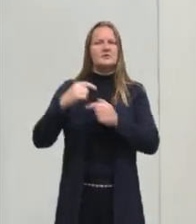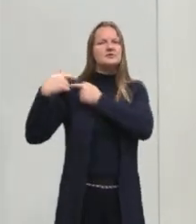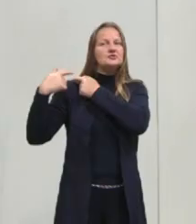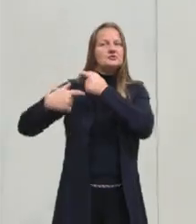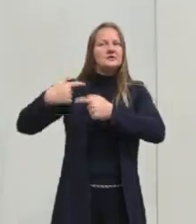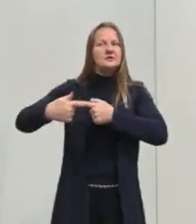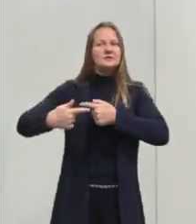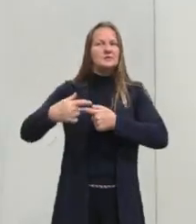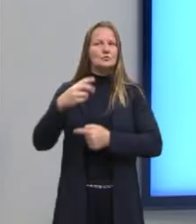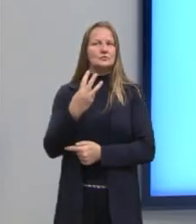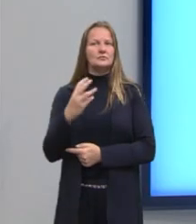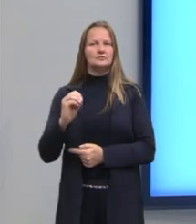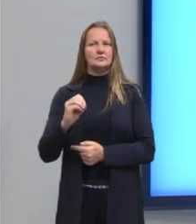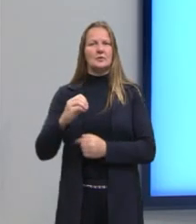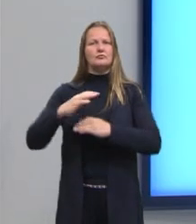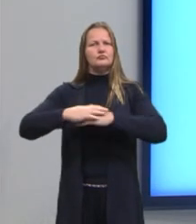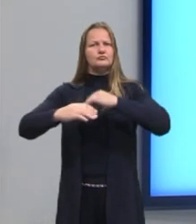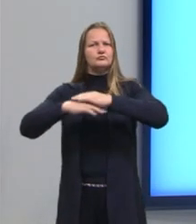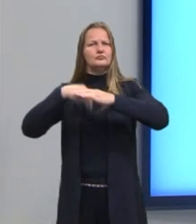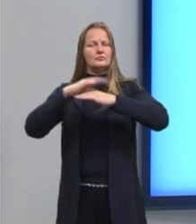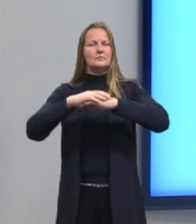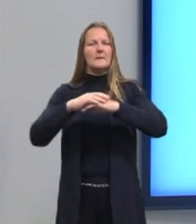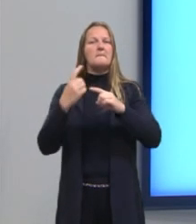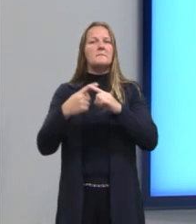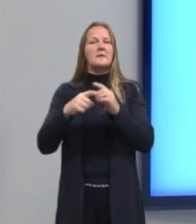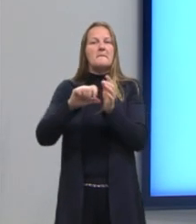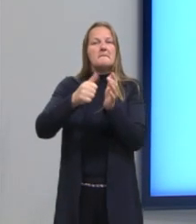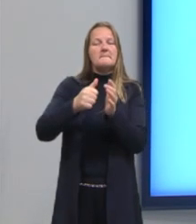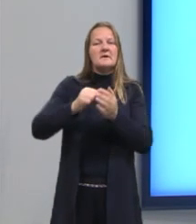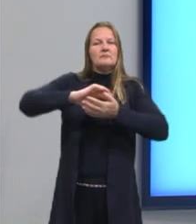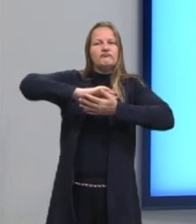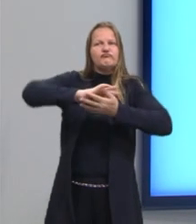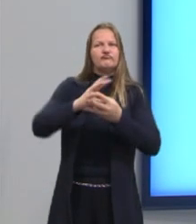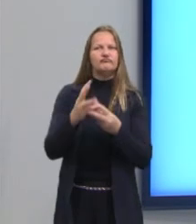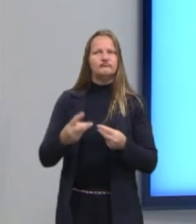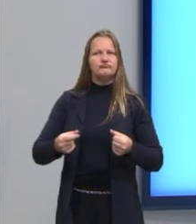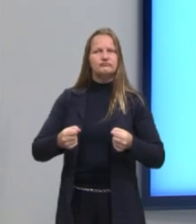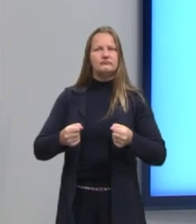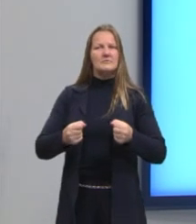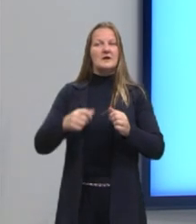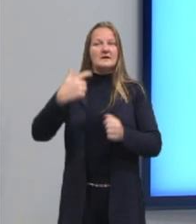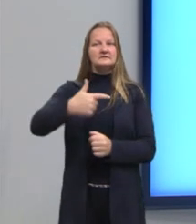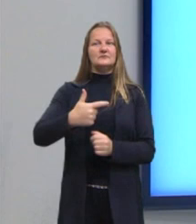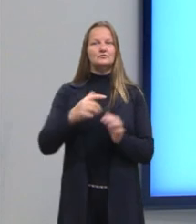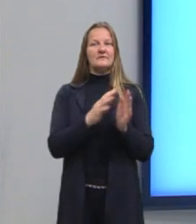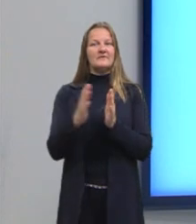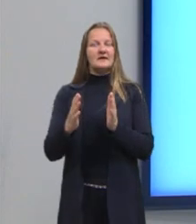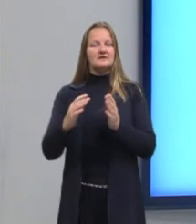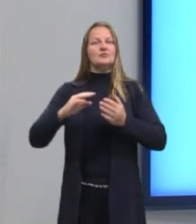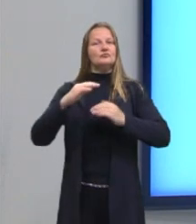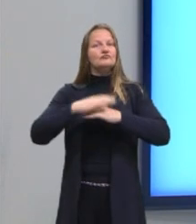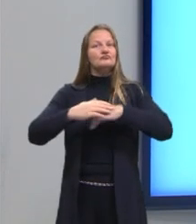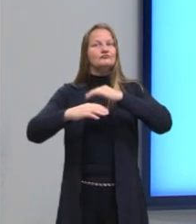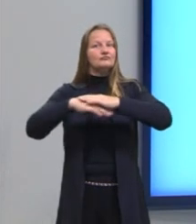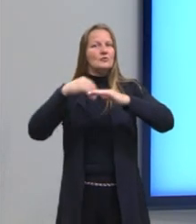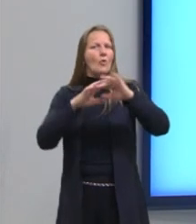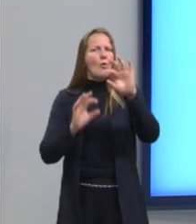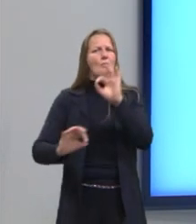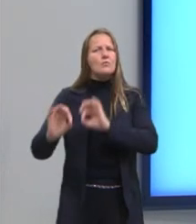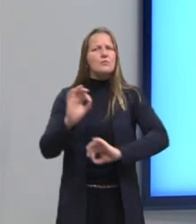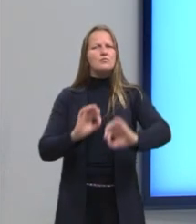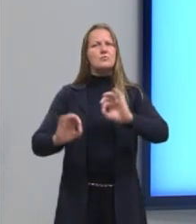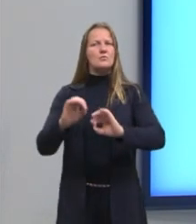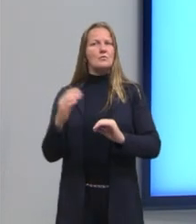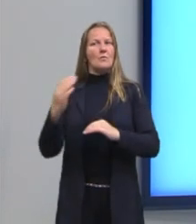também chamada de fase reconstrutiva, porque se a gente chama a primeira fase de destrutiva, essa segunda fase, ela vem para reconstruir,